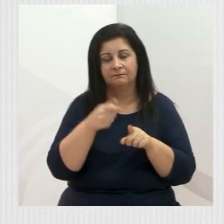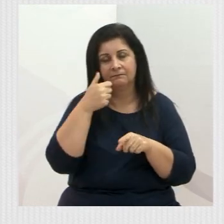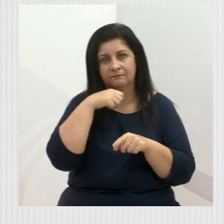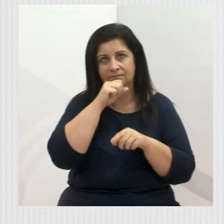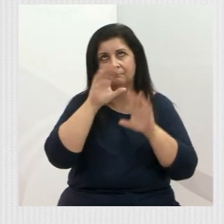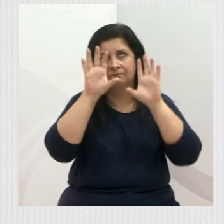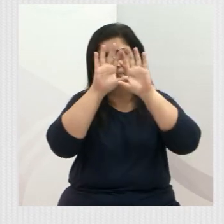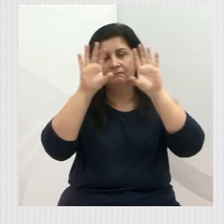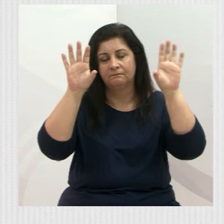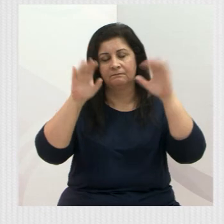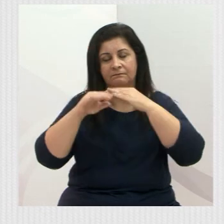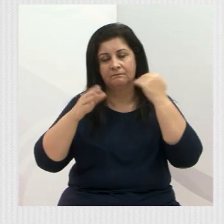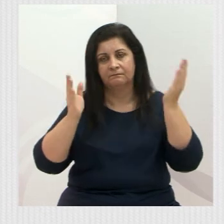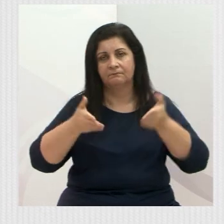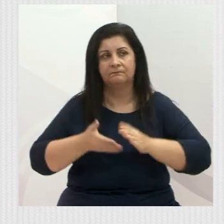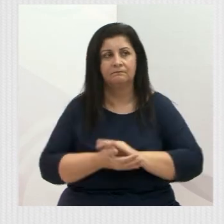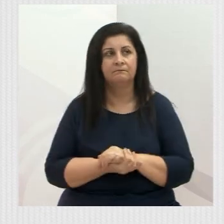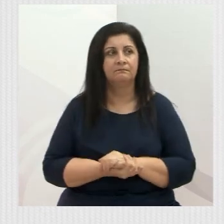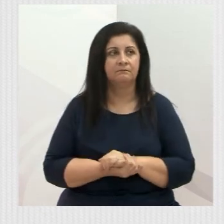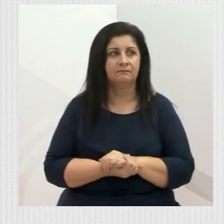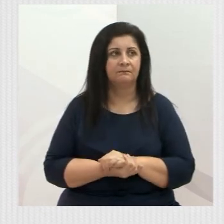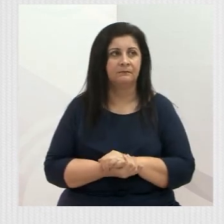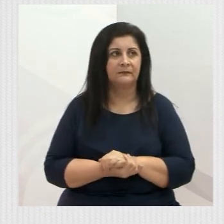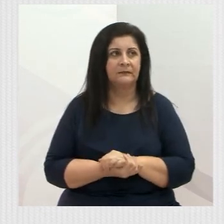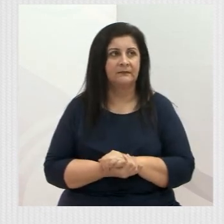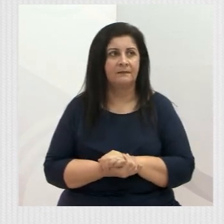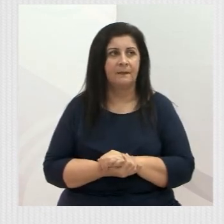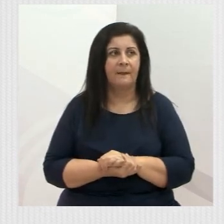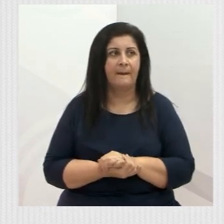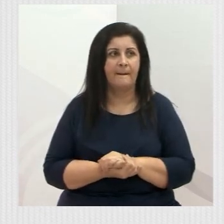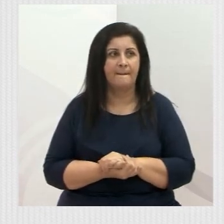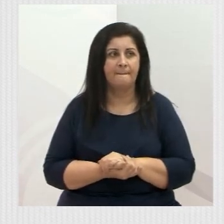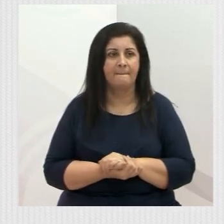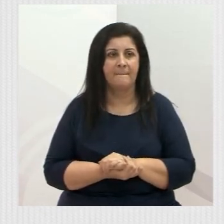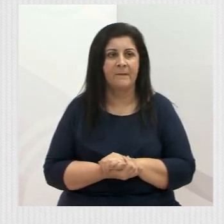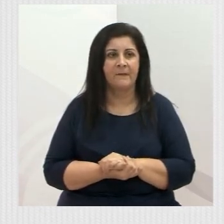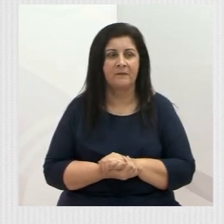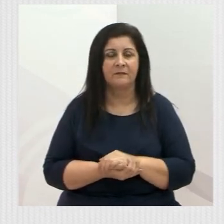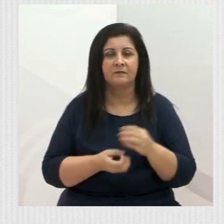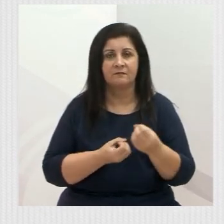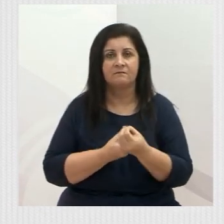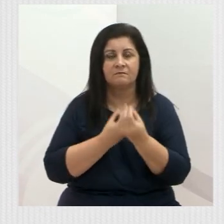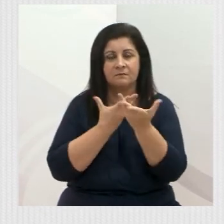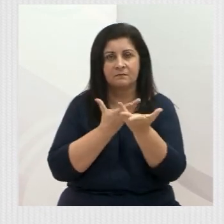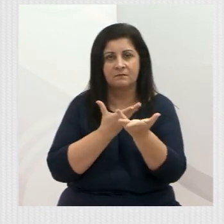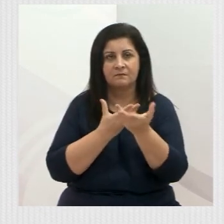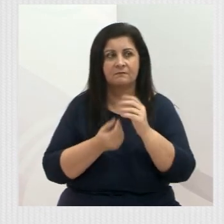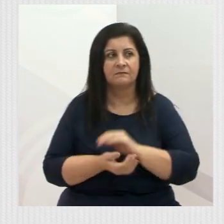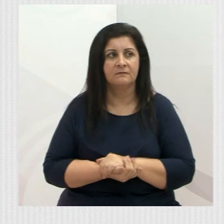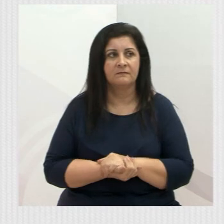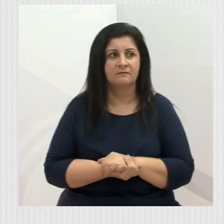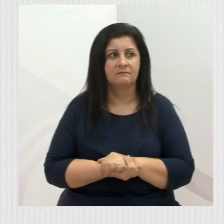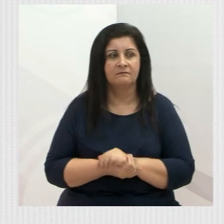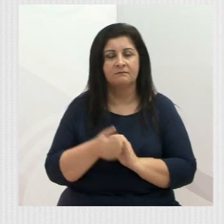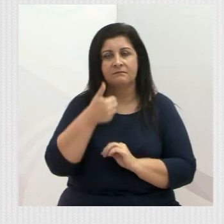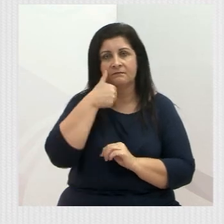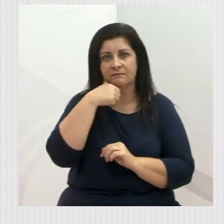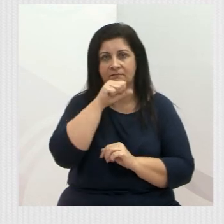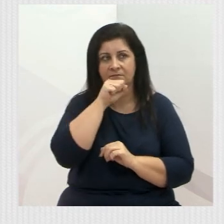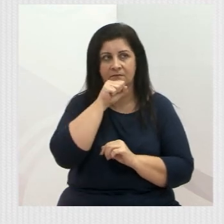Próximo. Aqui é um poema. Mãe,